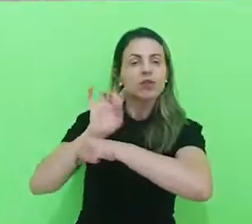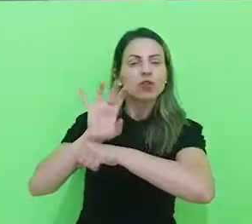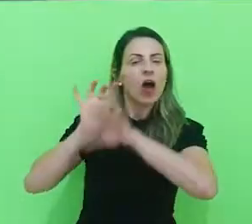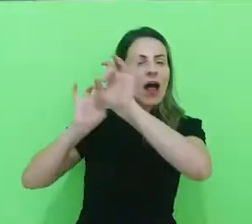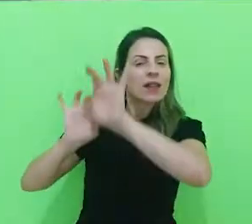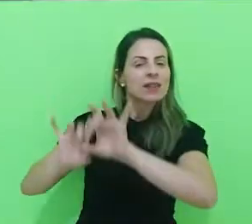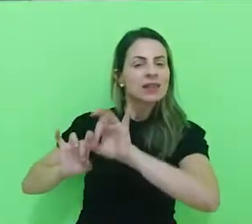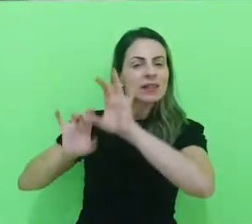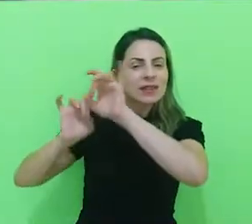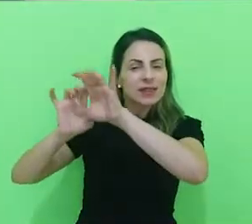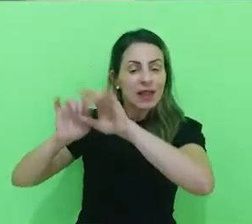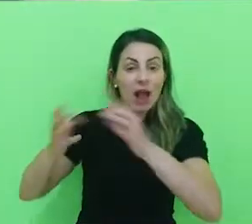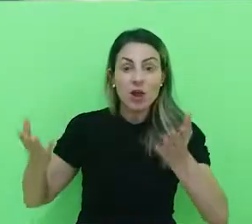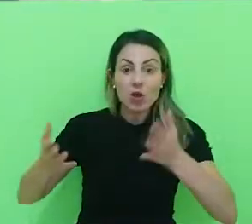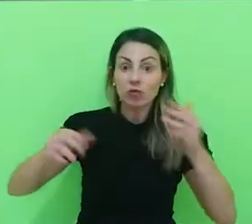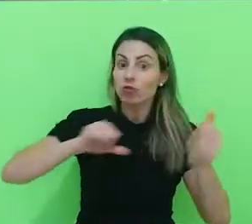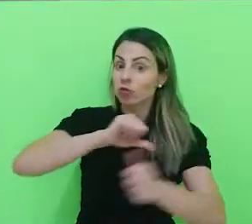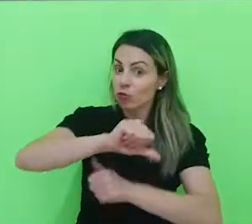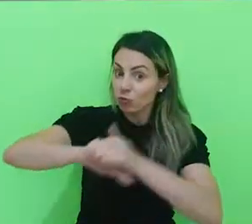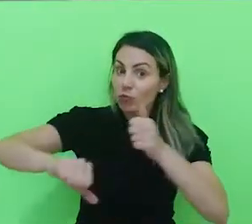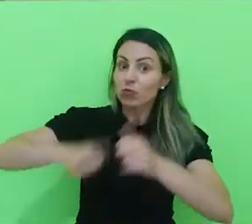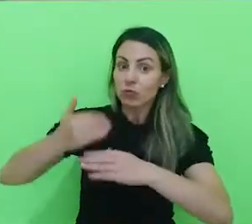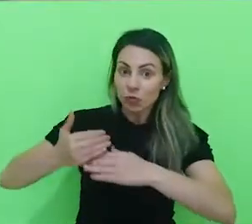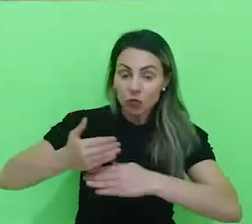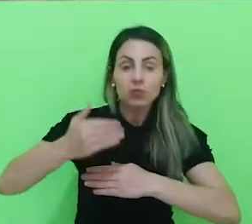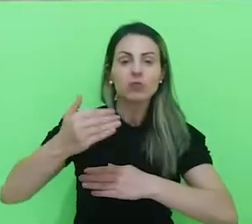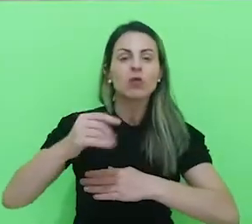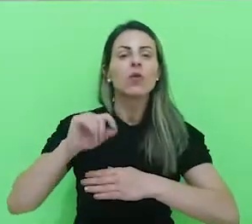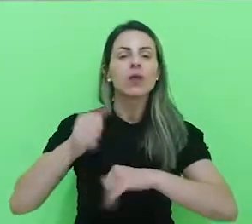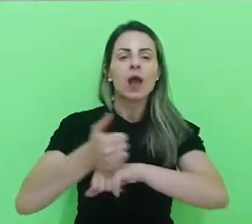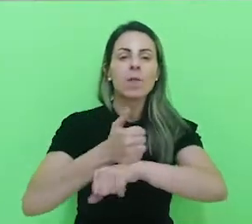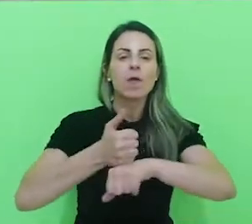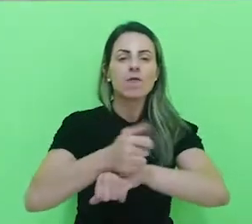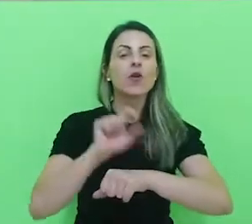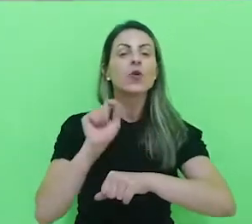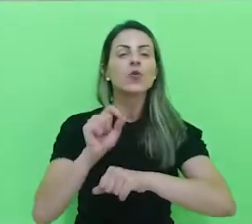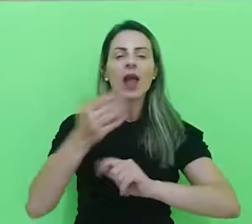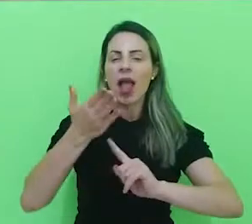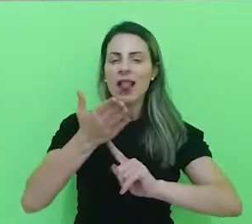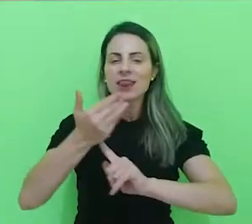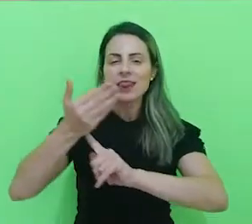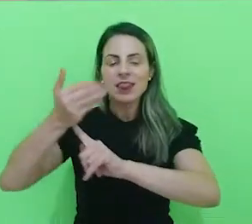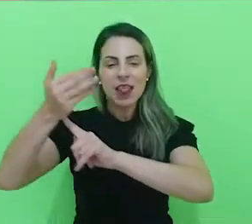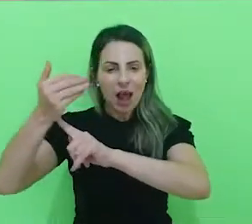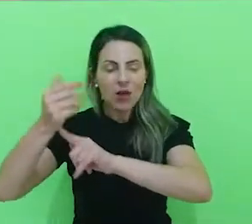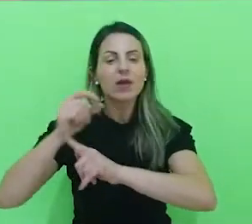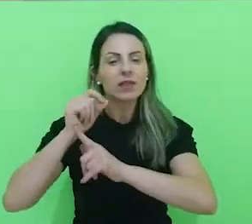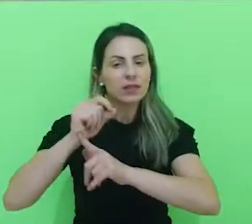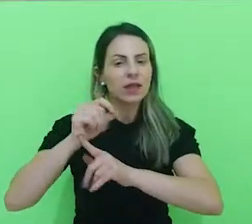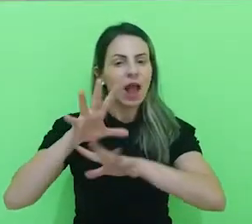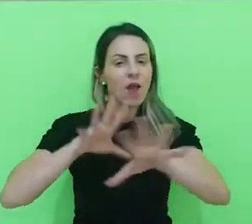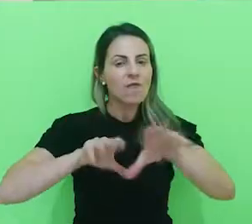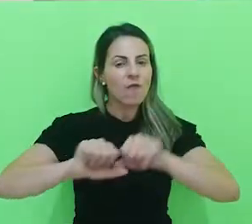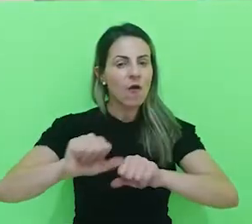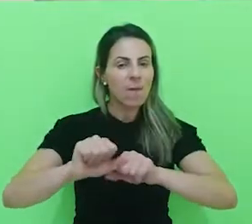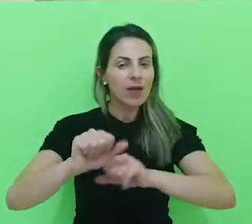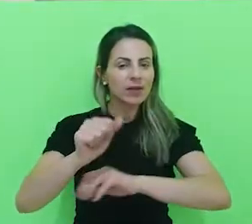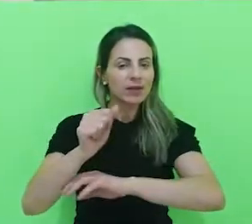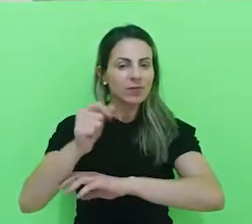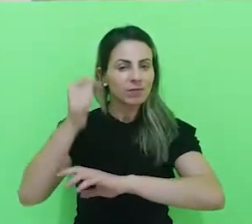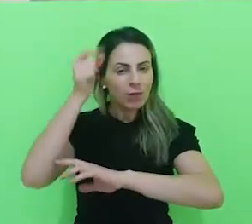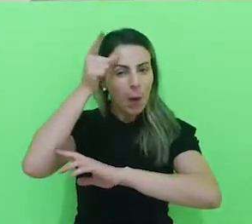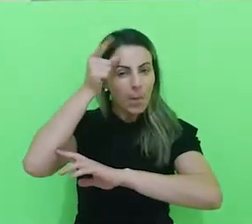e há pouco tempo ela se tornou uma carreira tecnológica, com formação superior. Ou seja,